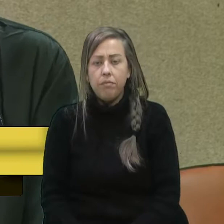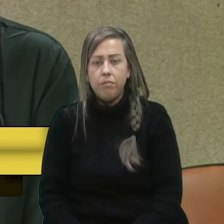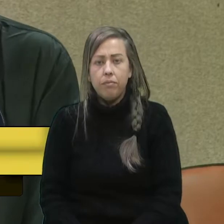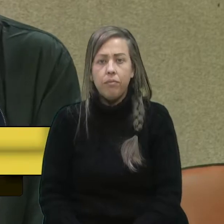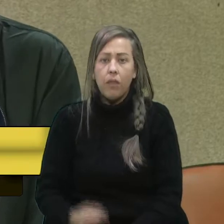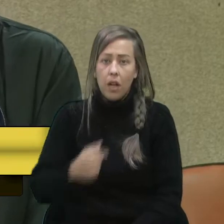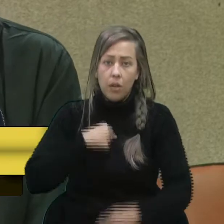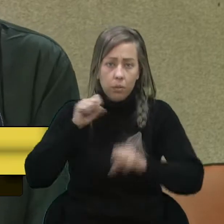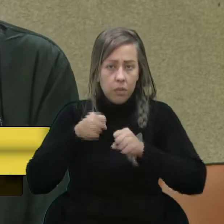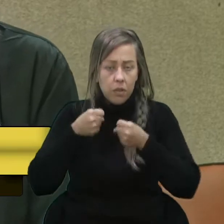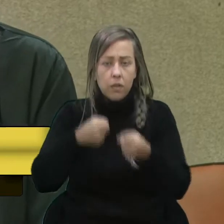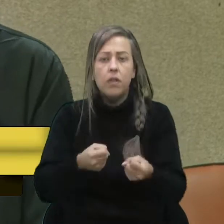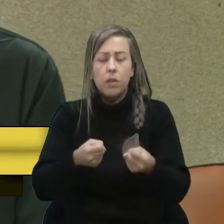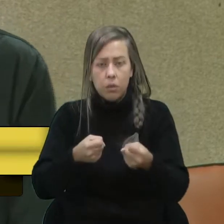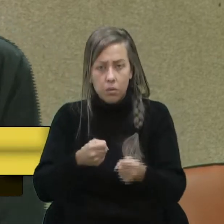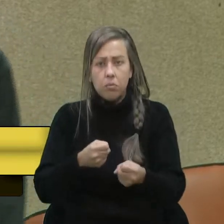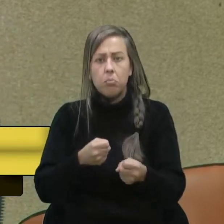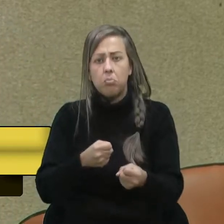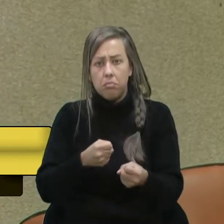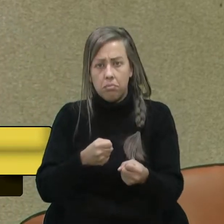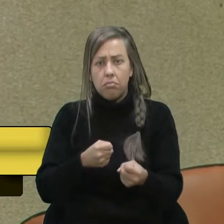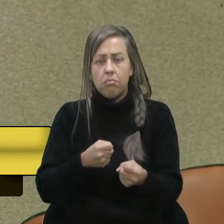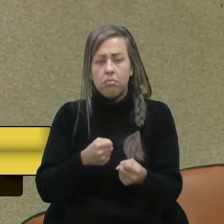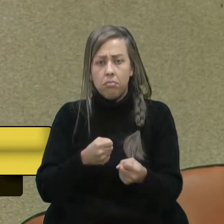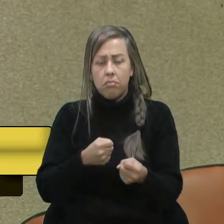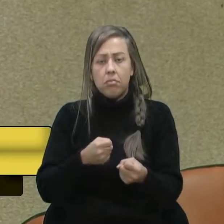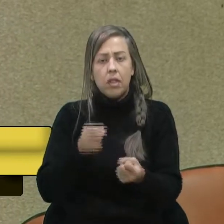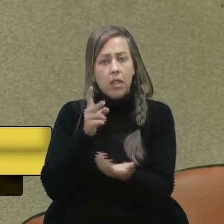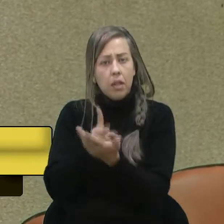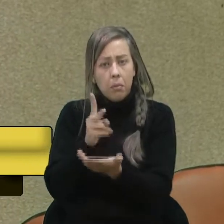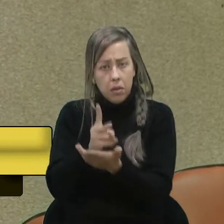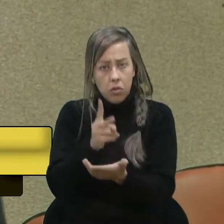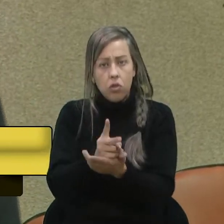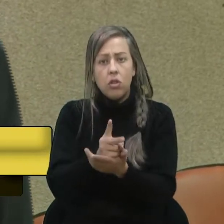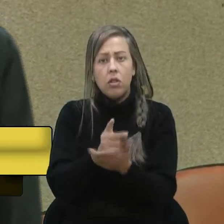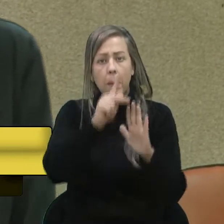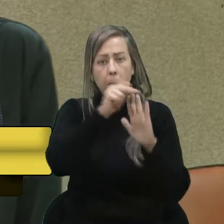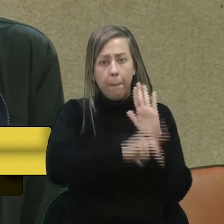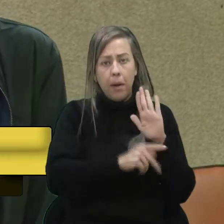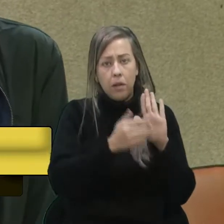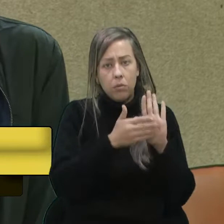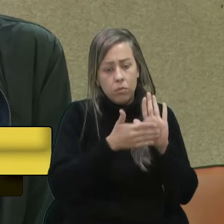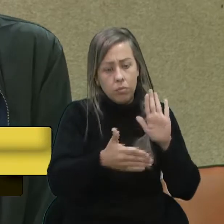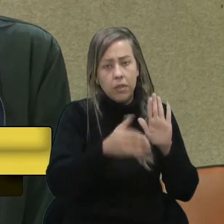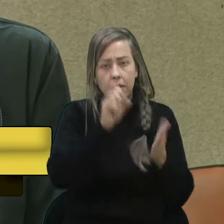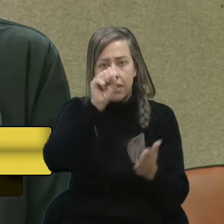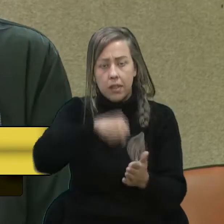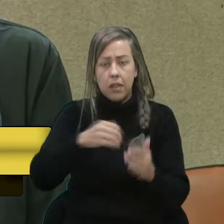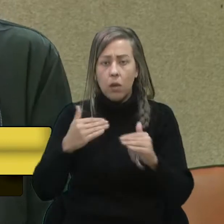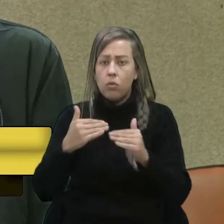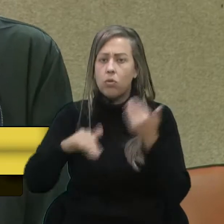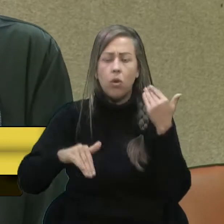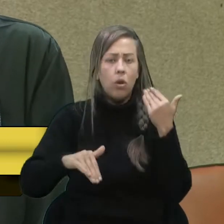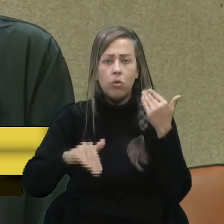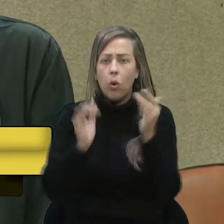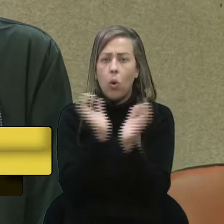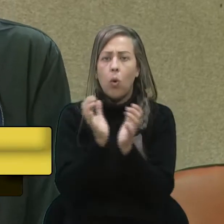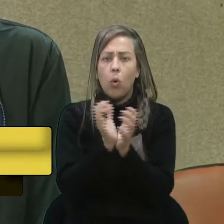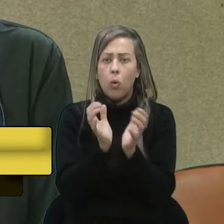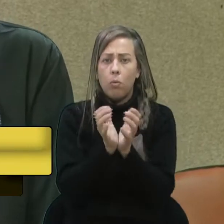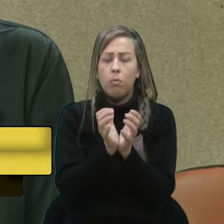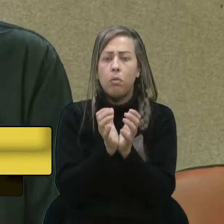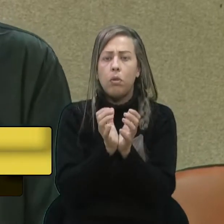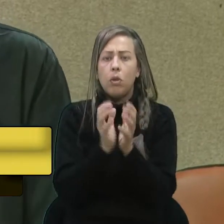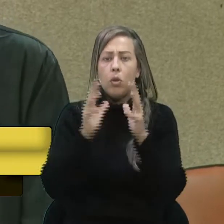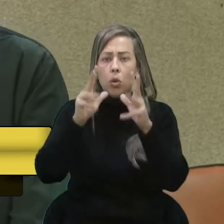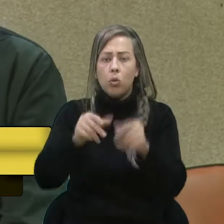defendo que se mantenha o que foi pré-estabelecido. Eu discordo, por exemplo, do grupo de apenados, por